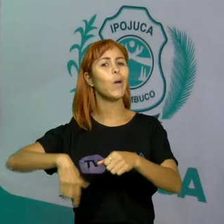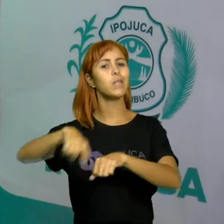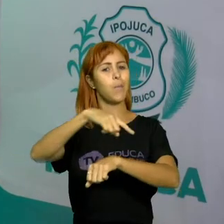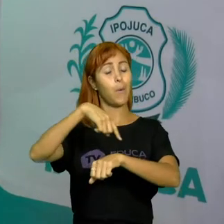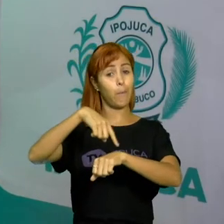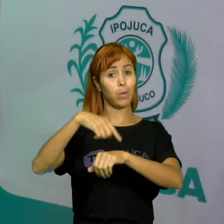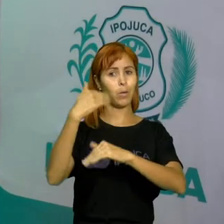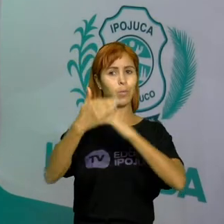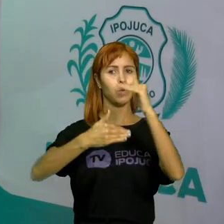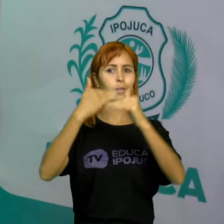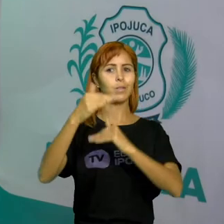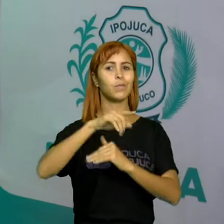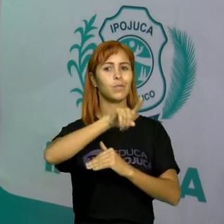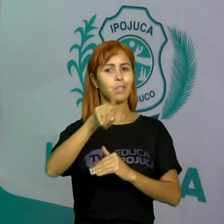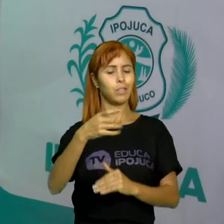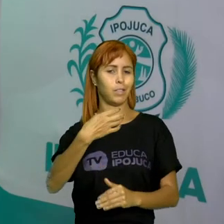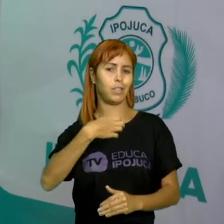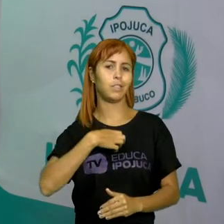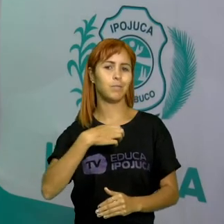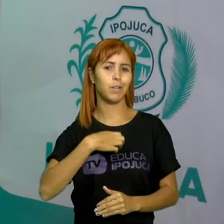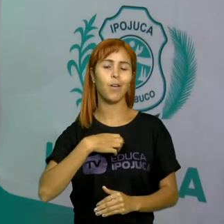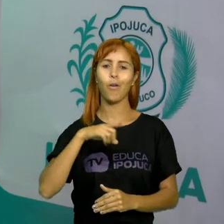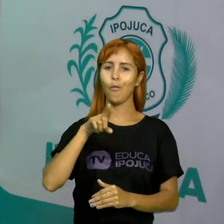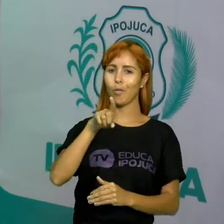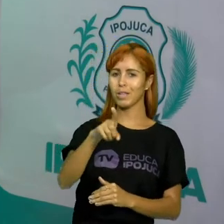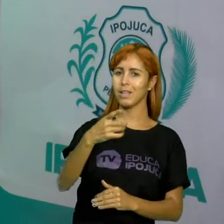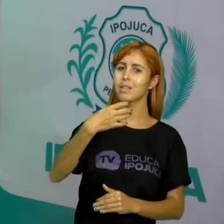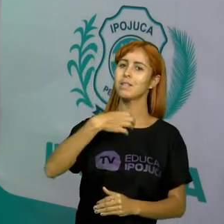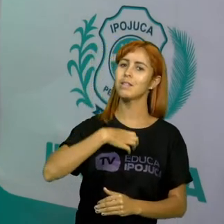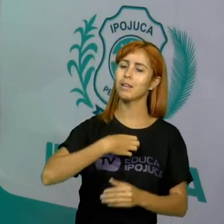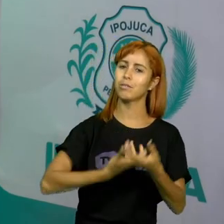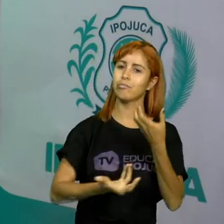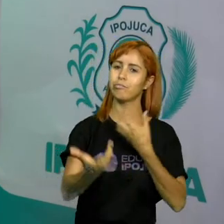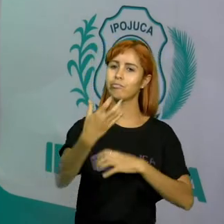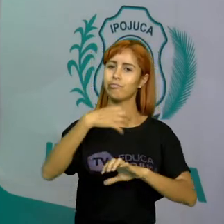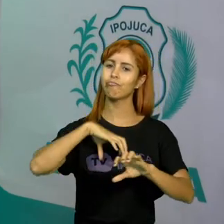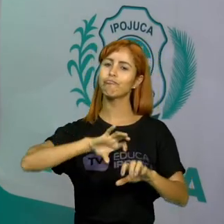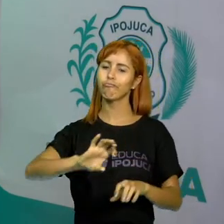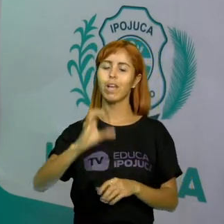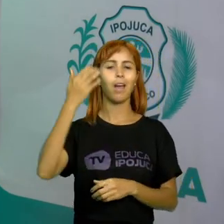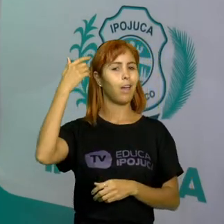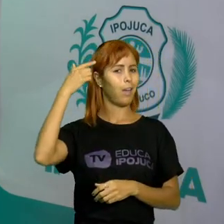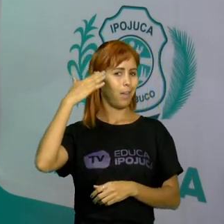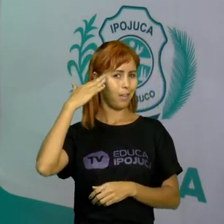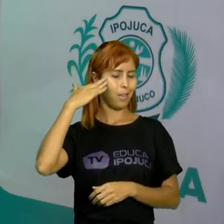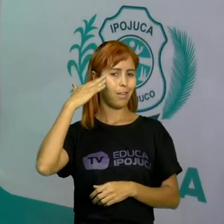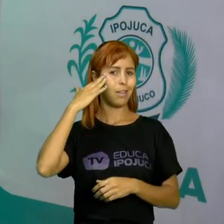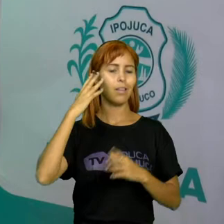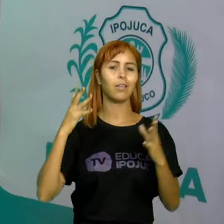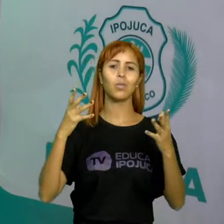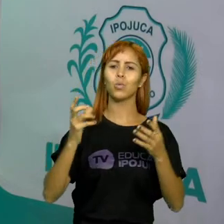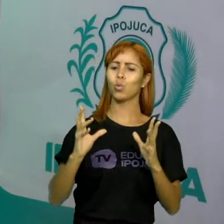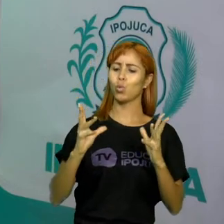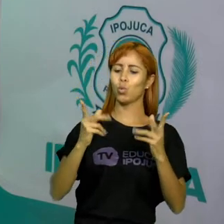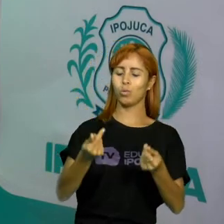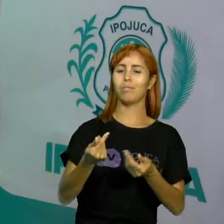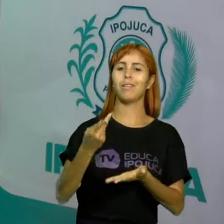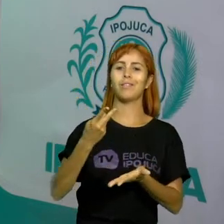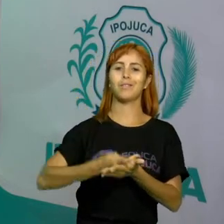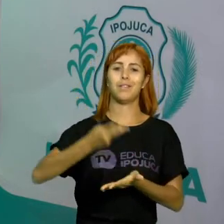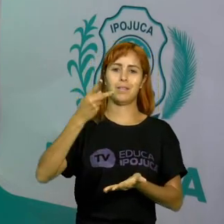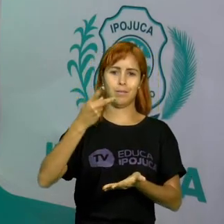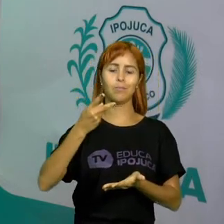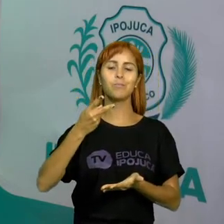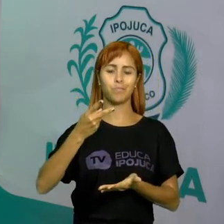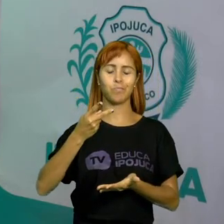Porque no processo que você se sensibiliza, você sente, você consegue compreender o todo que está acontecendo ao seu entorno.